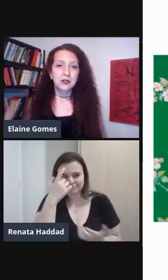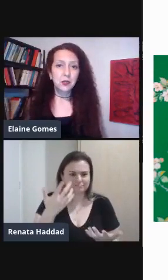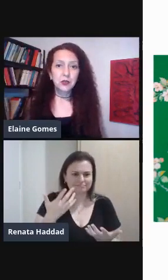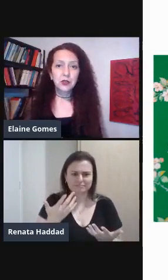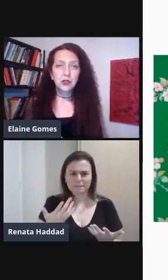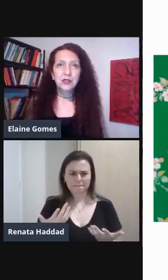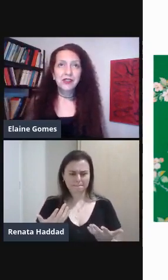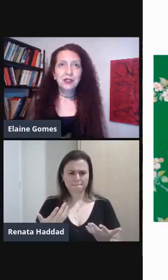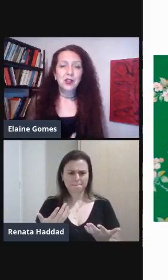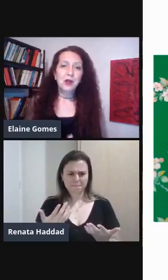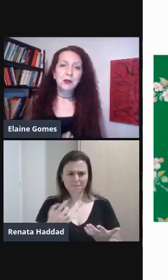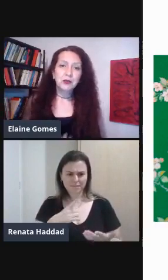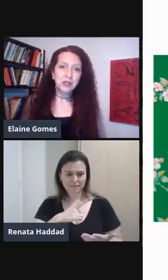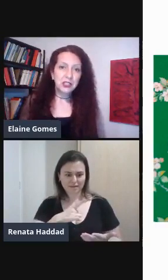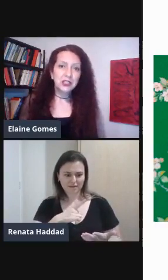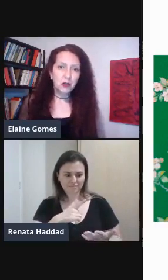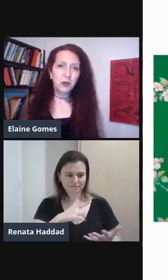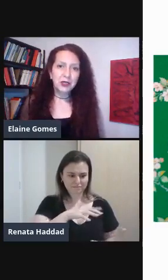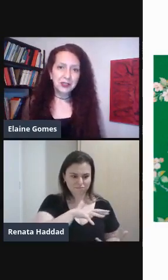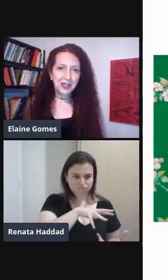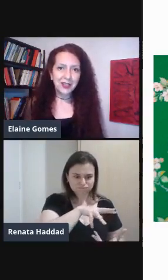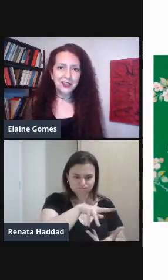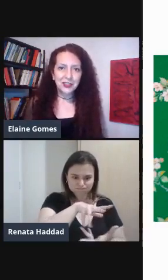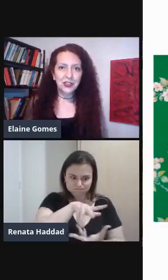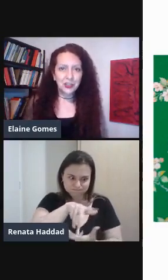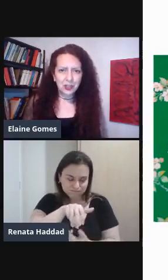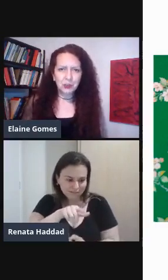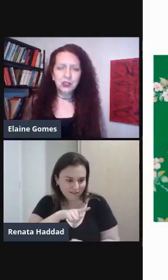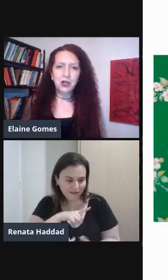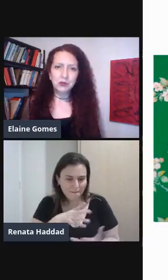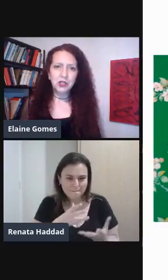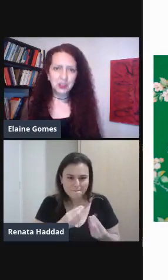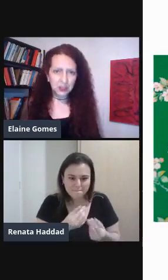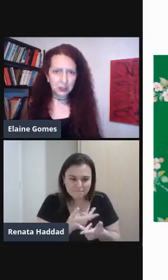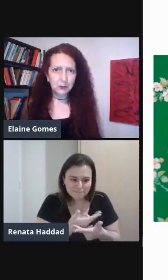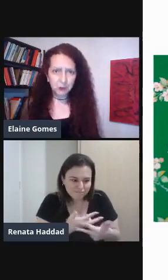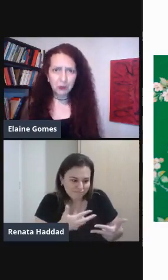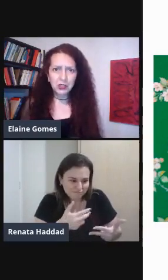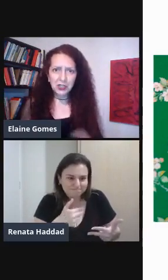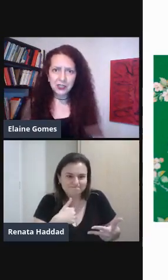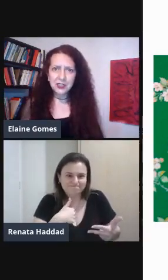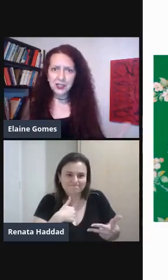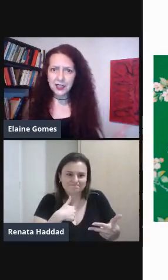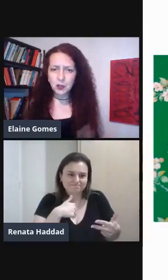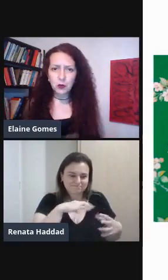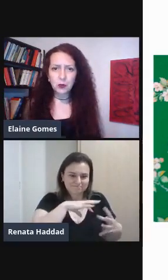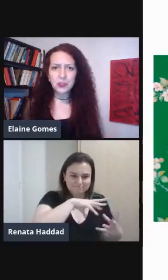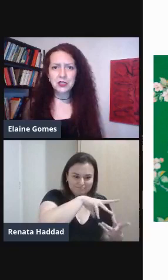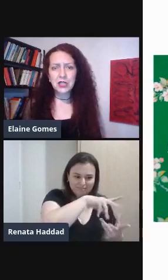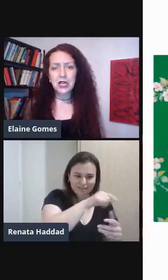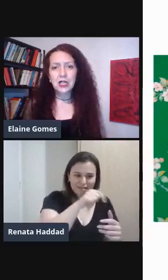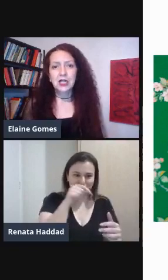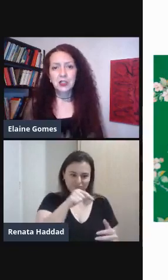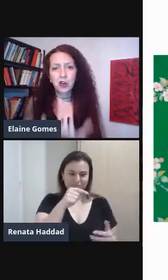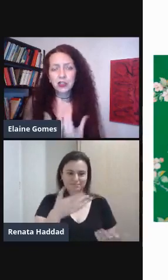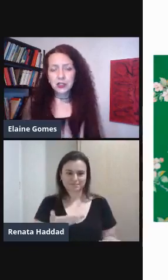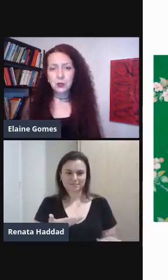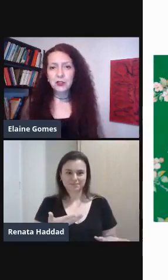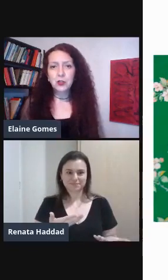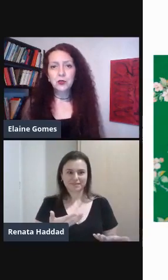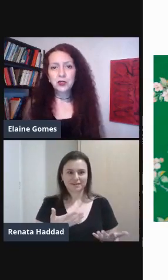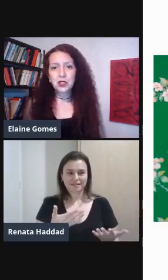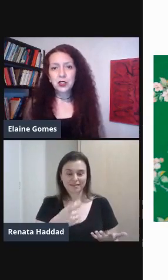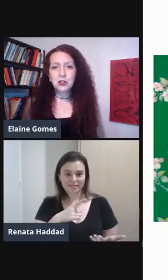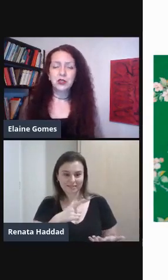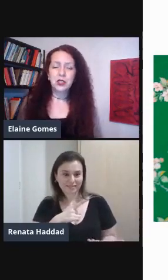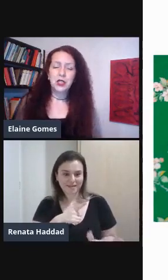estamos num universo Tão abundante Se eu for pensar A gente tem muita abundância Muita riqueza Se for pensar E nós